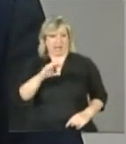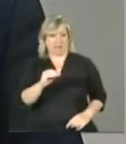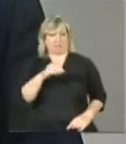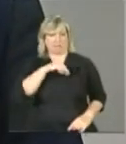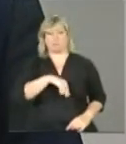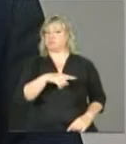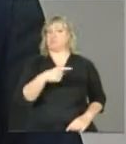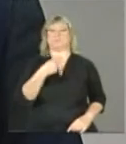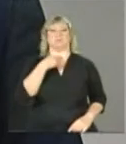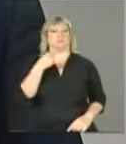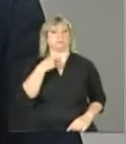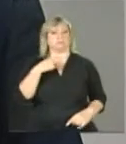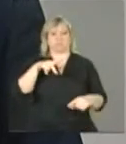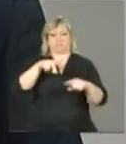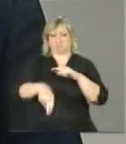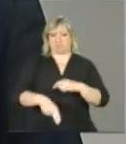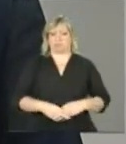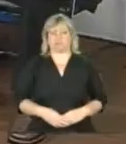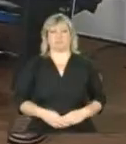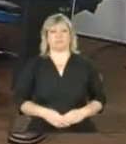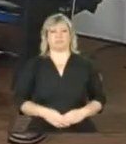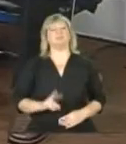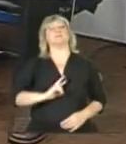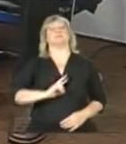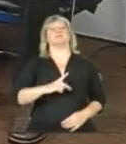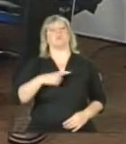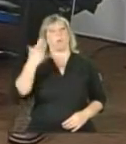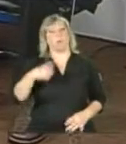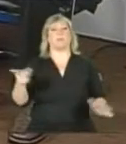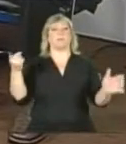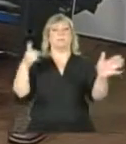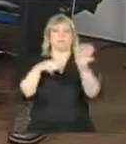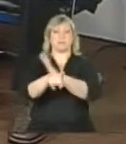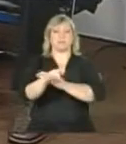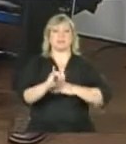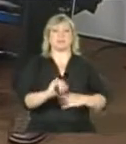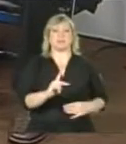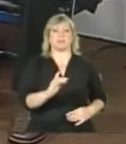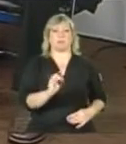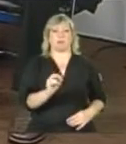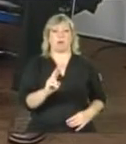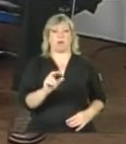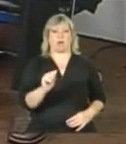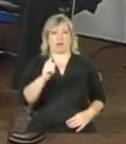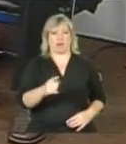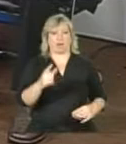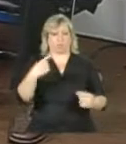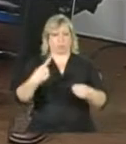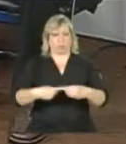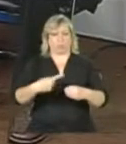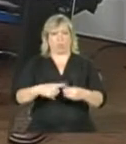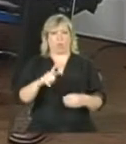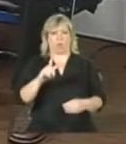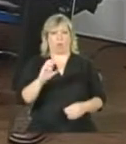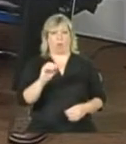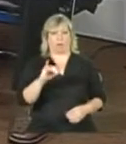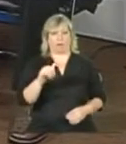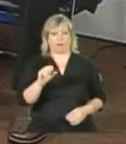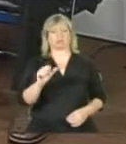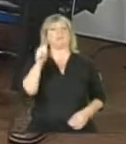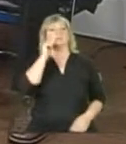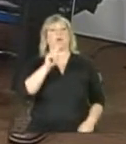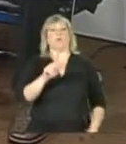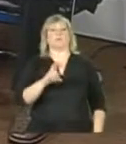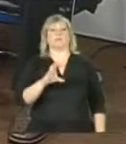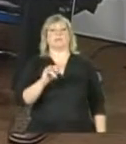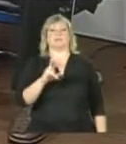Não há nenhuma exceção. Uma outra pergunta. Iporá, Goiás. Quem faz é a Lucivani.